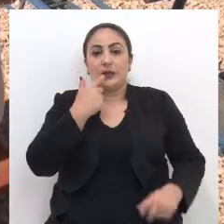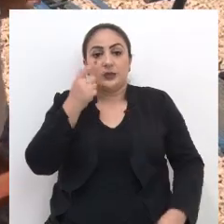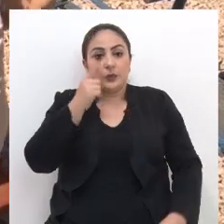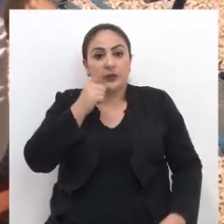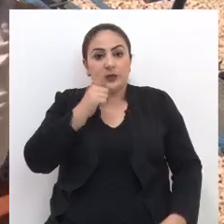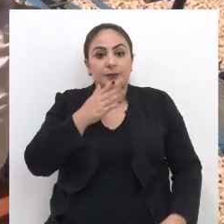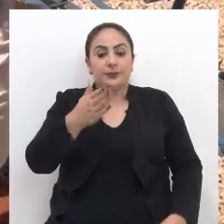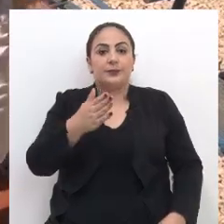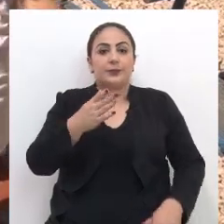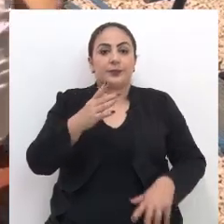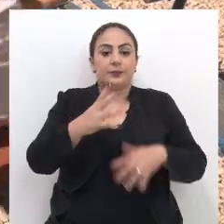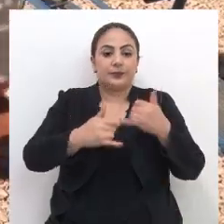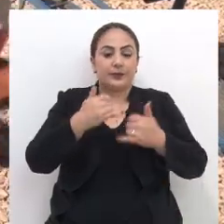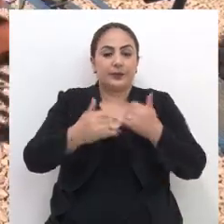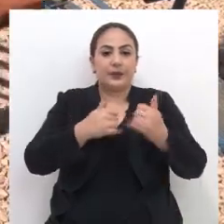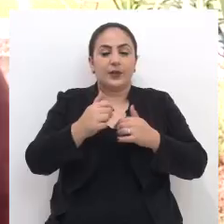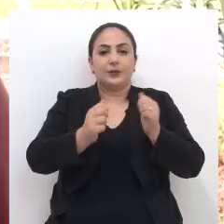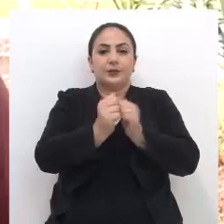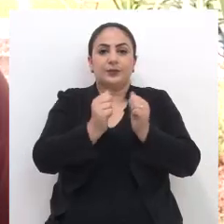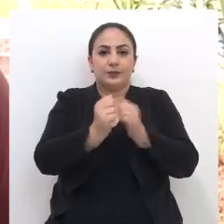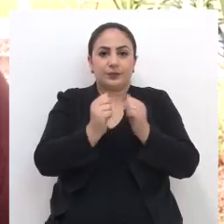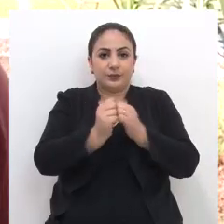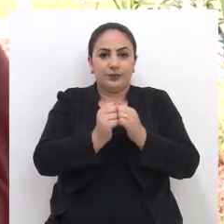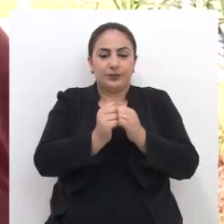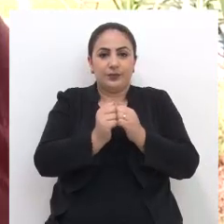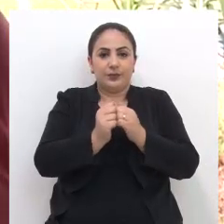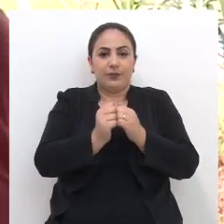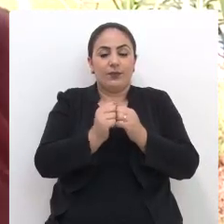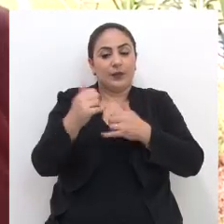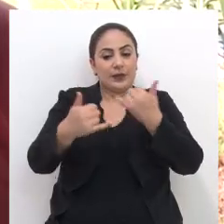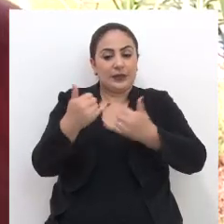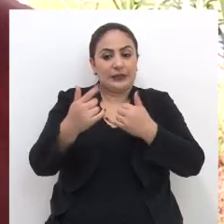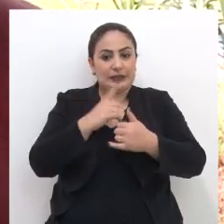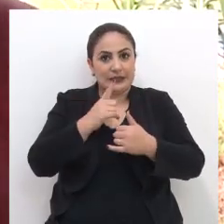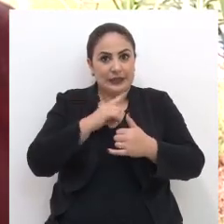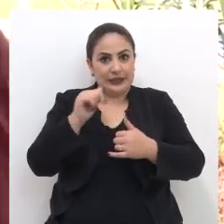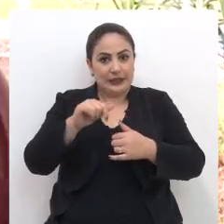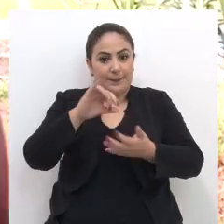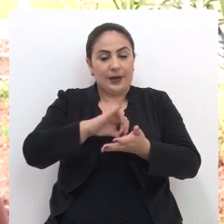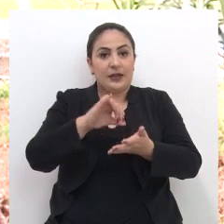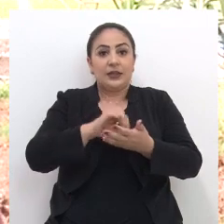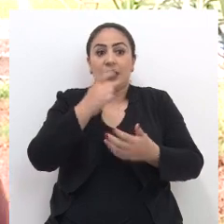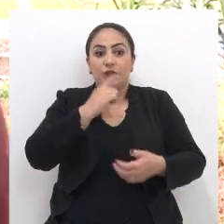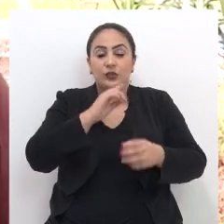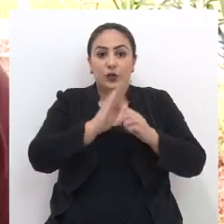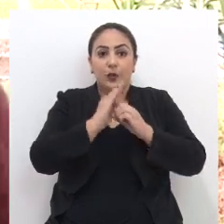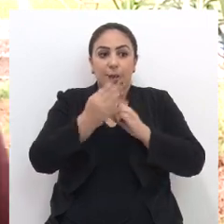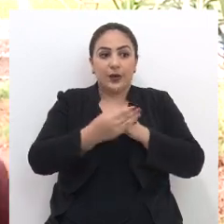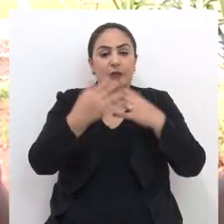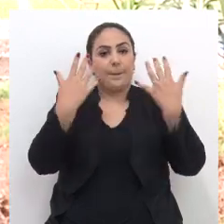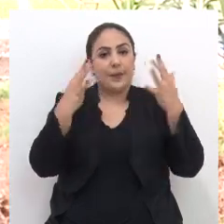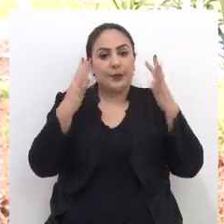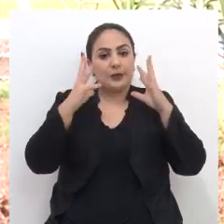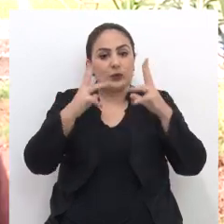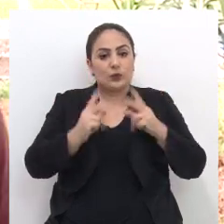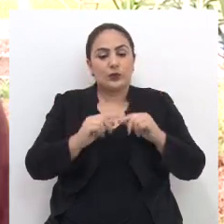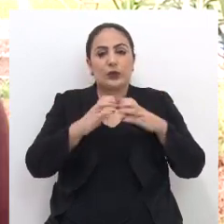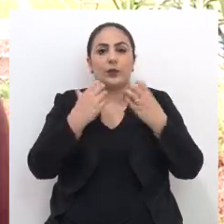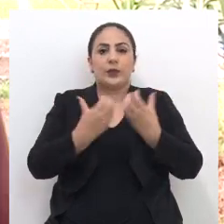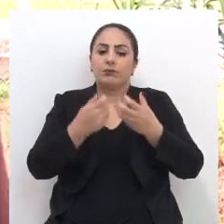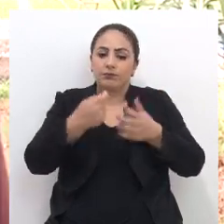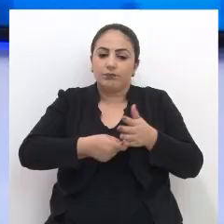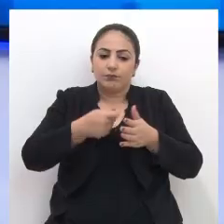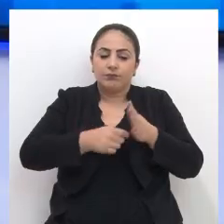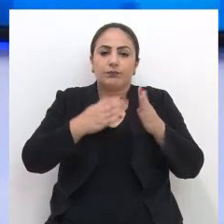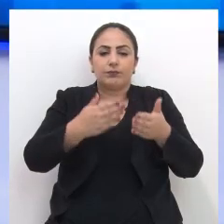poderem brincar com os brinquedos que tem aqui na praça. Então eu acho que o bairro Tupinambá hoje está de parabéns à comunidade por ter